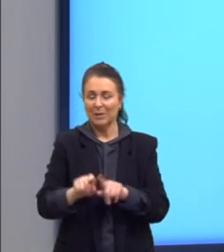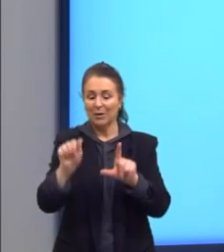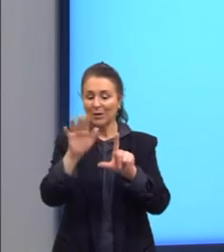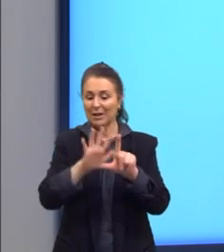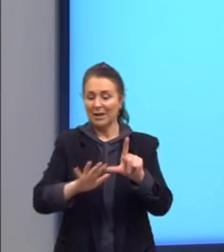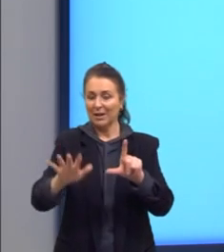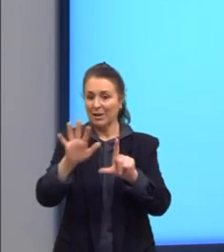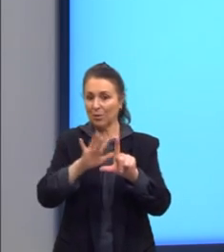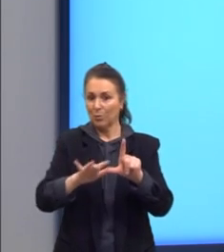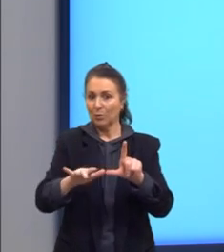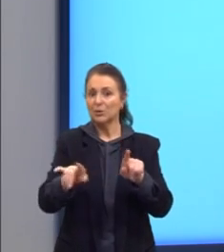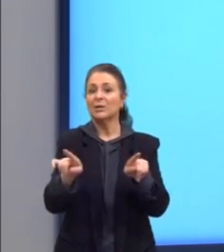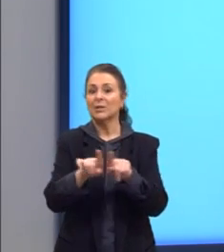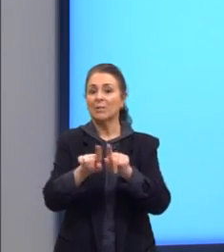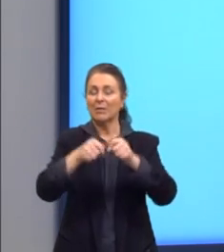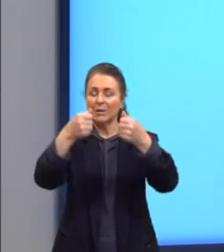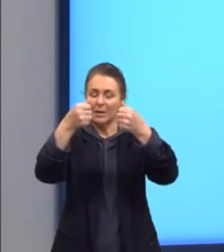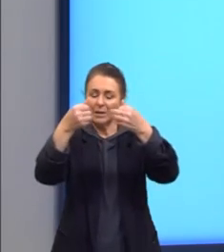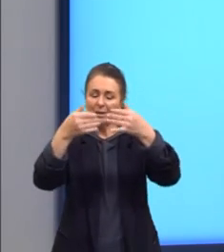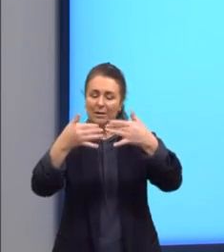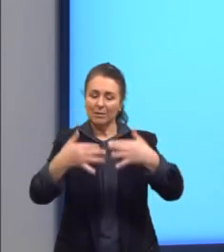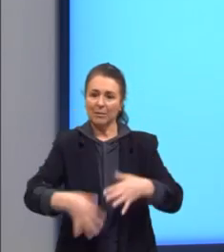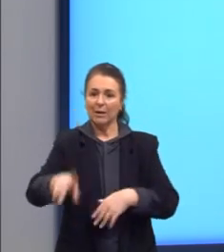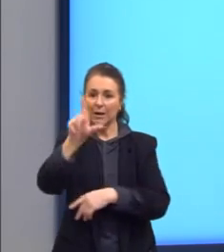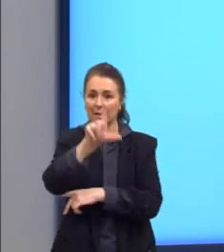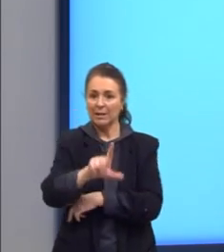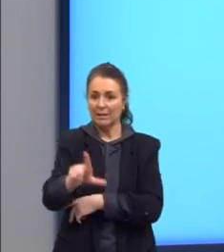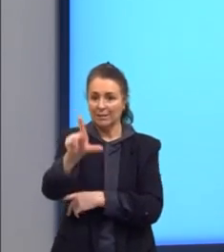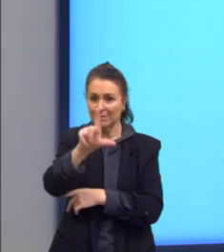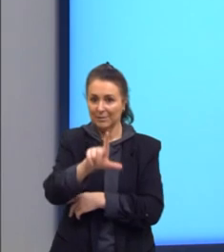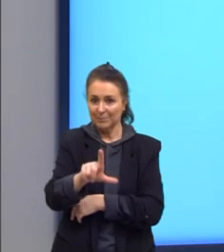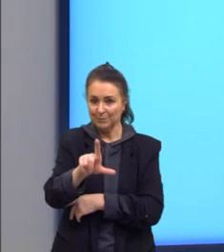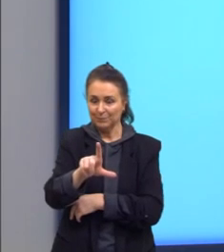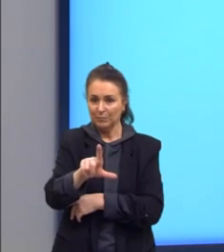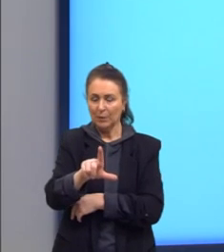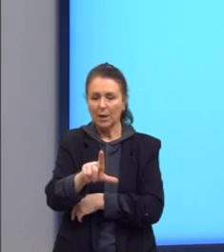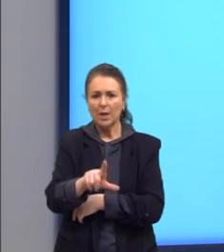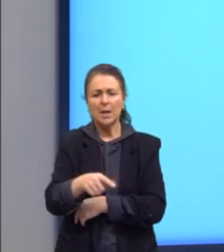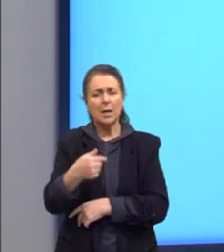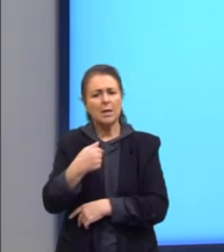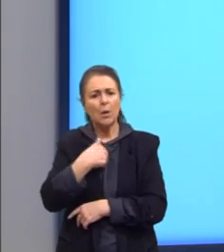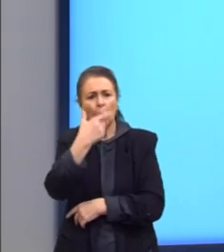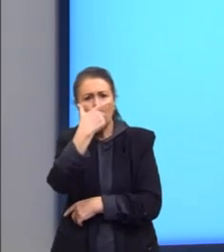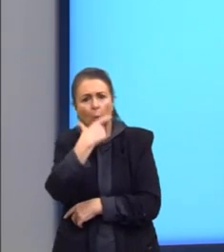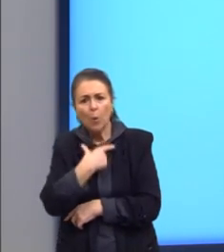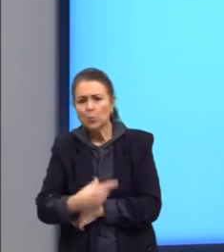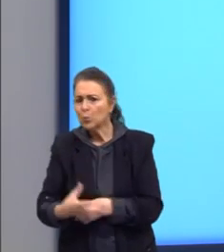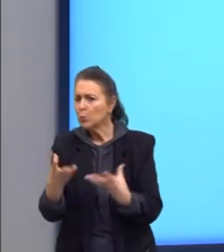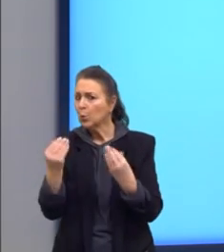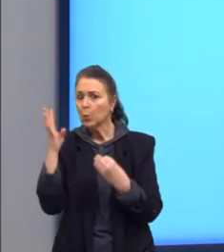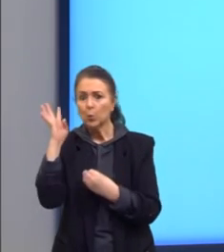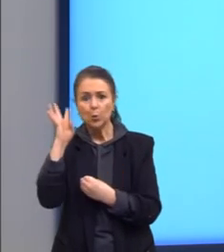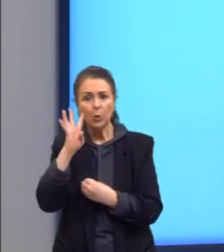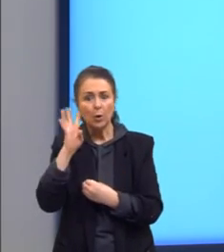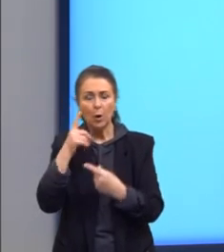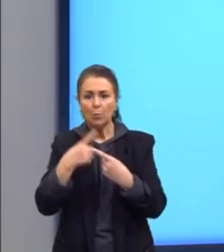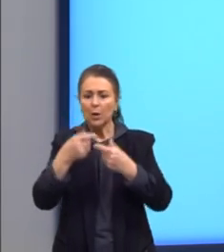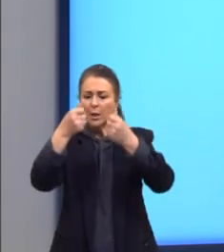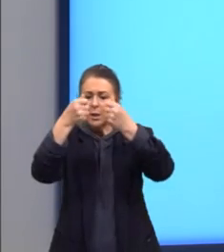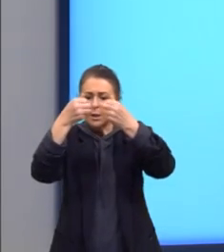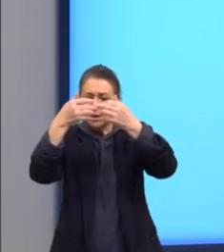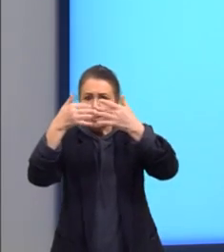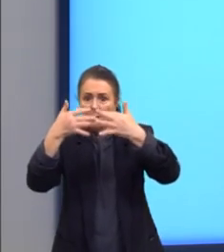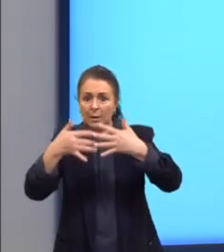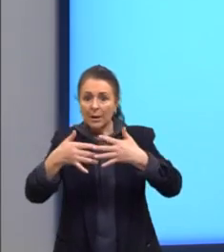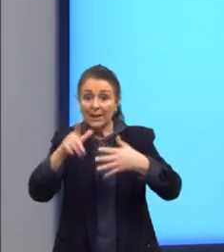Code, que fala sobre literatura. E eu acho fantástico, porque ele fala sobre a literatura